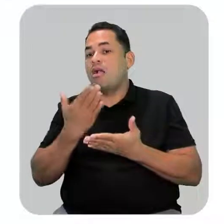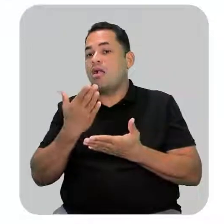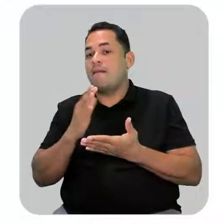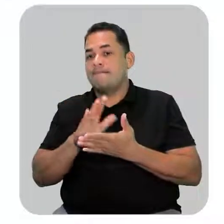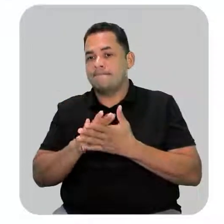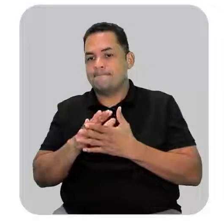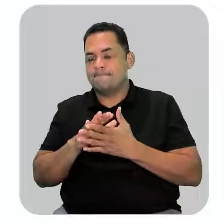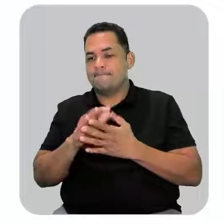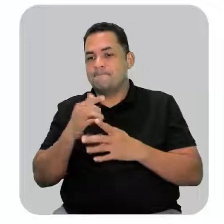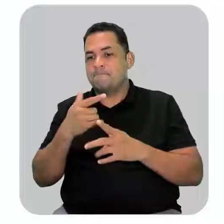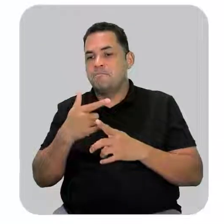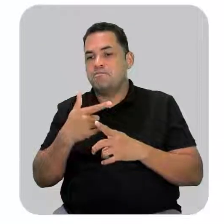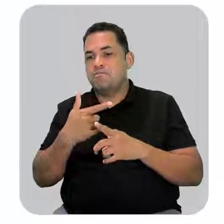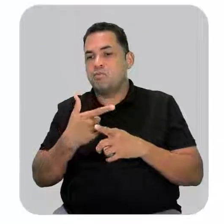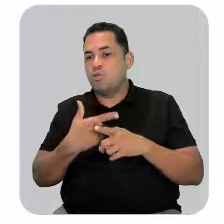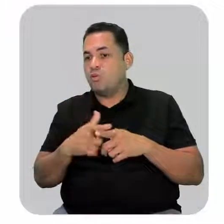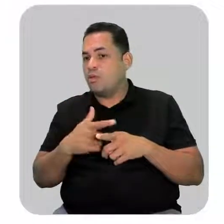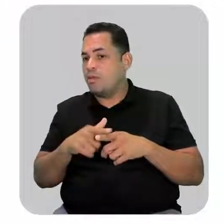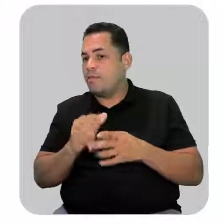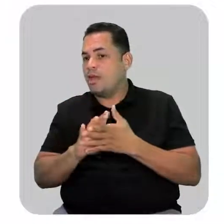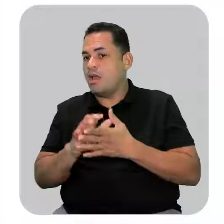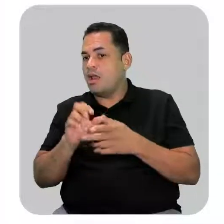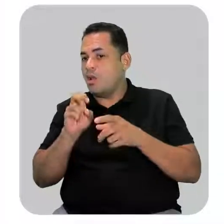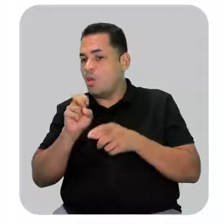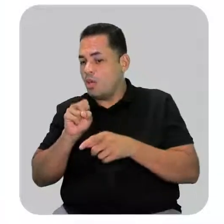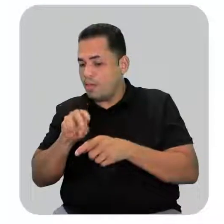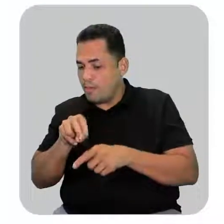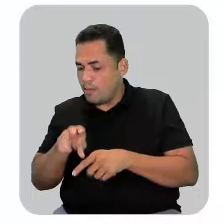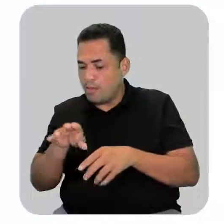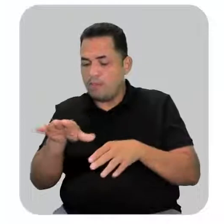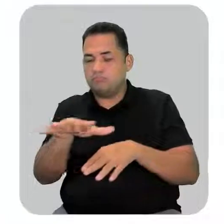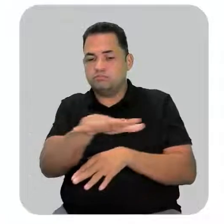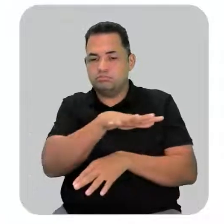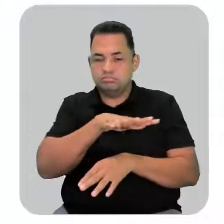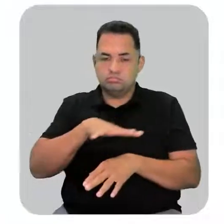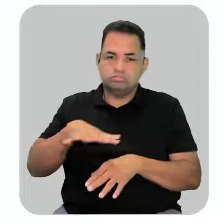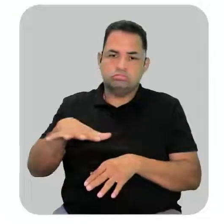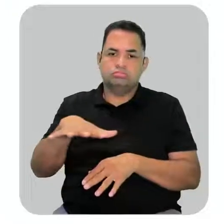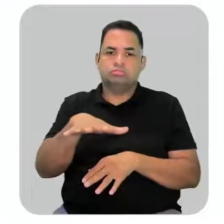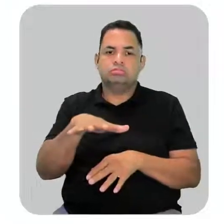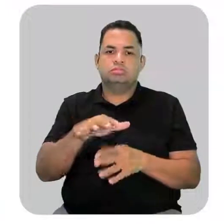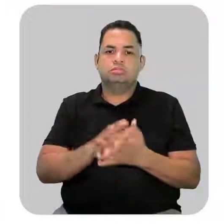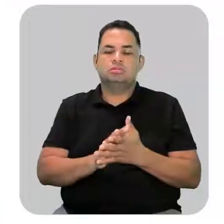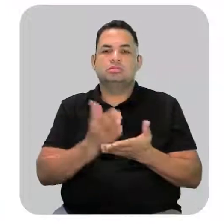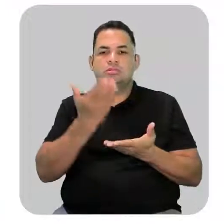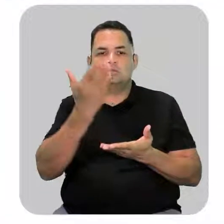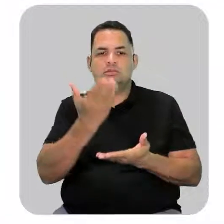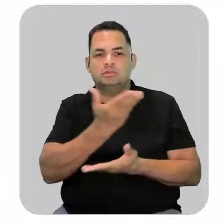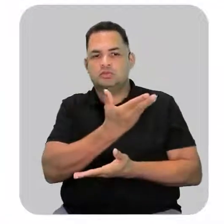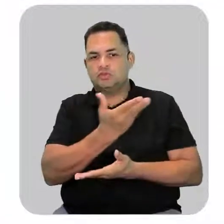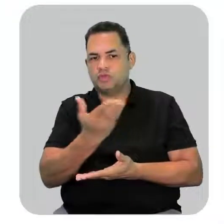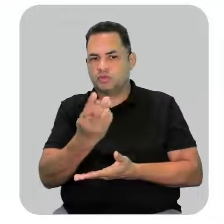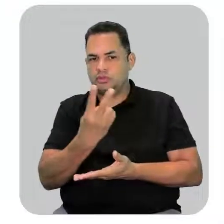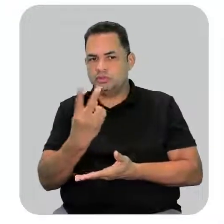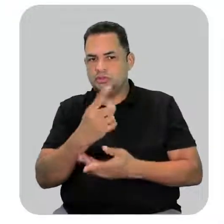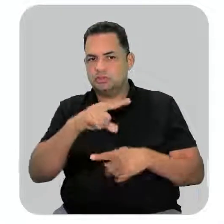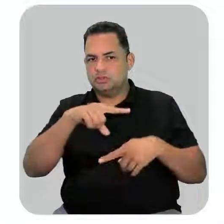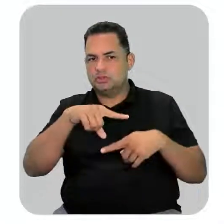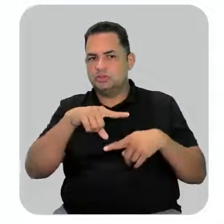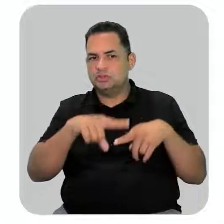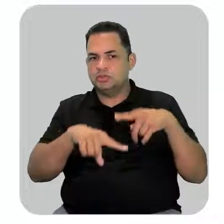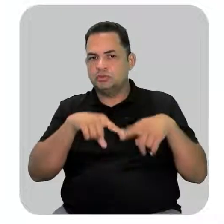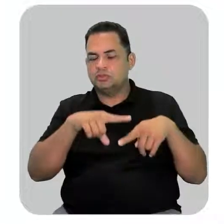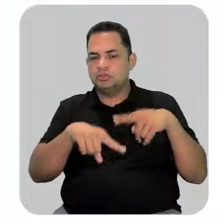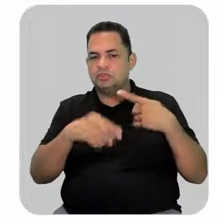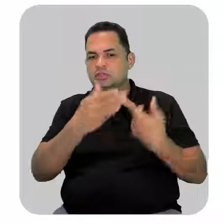nós temos a representação da piretrina e da coronopilina. Está aqui, ó.